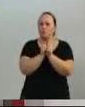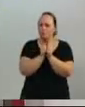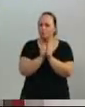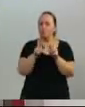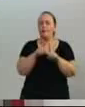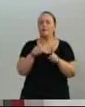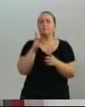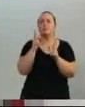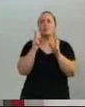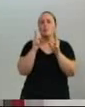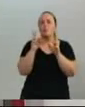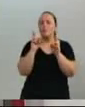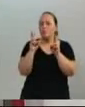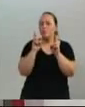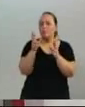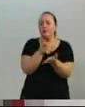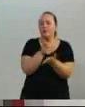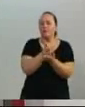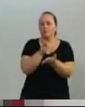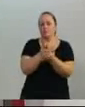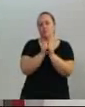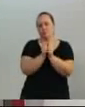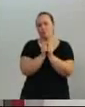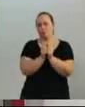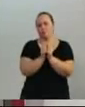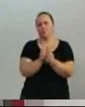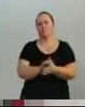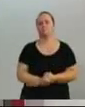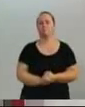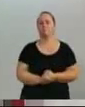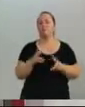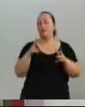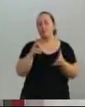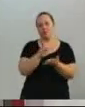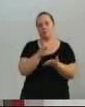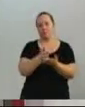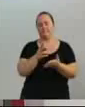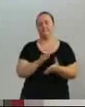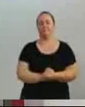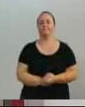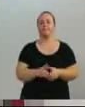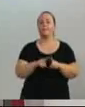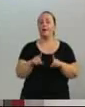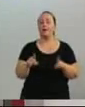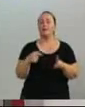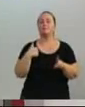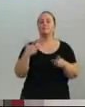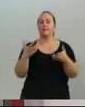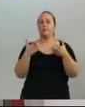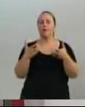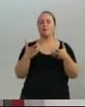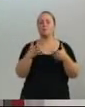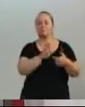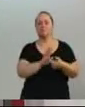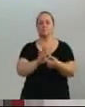programática. Tomara que continuem juntos como sempre estiveram. Mas, senhores, eu quero aqui trazer, eu trago resposta